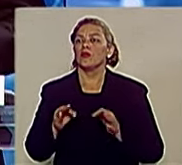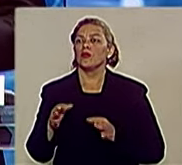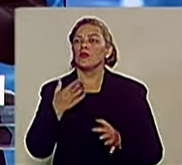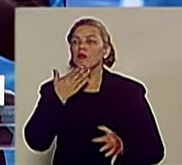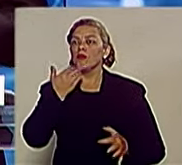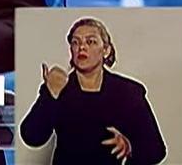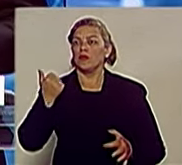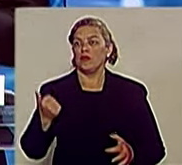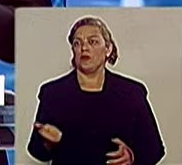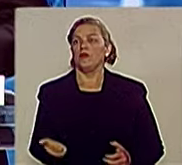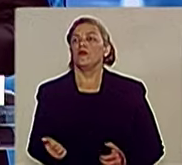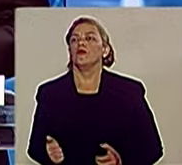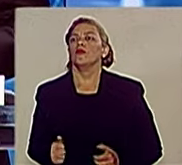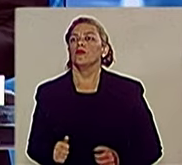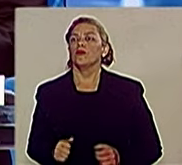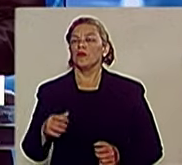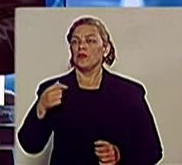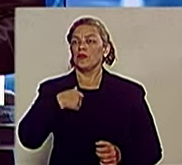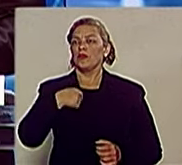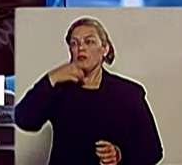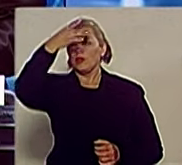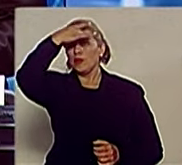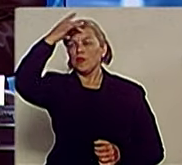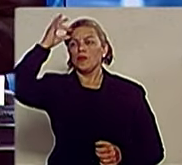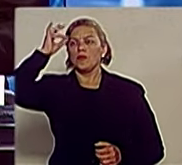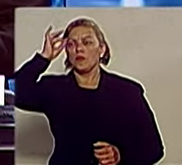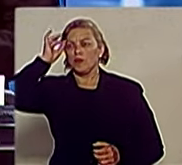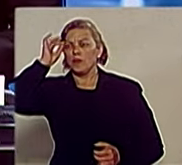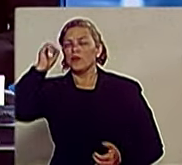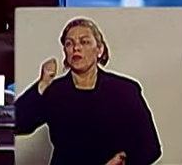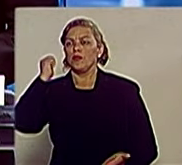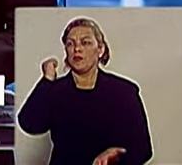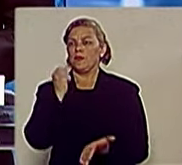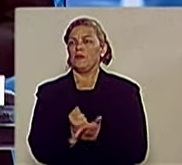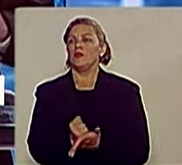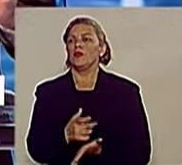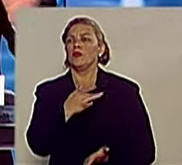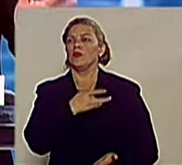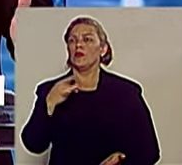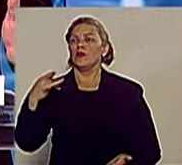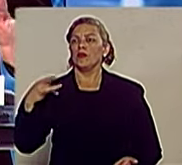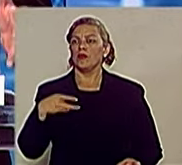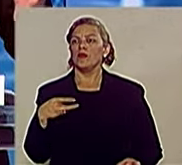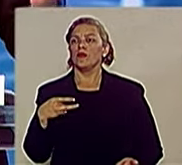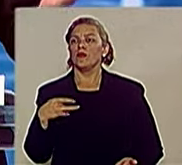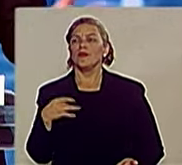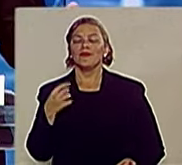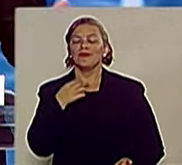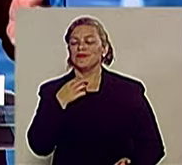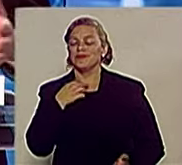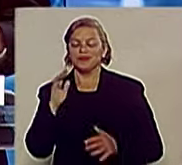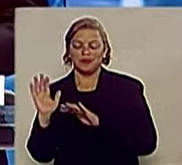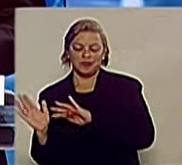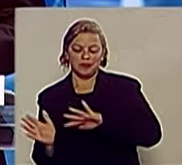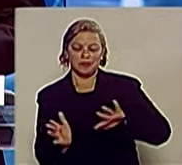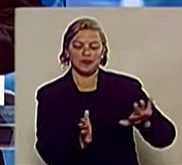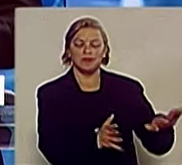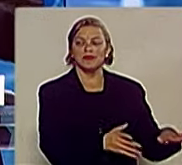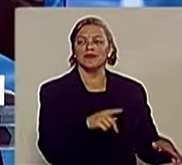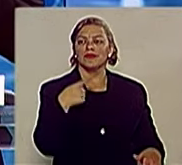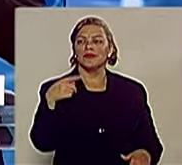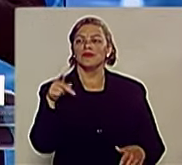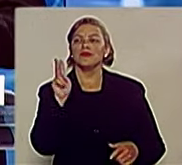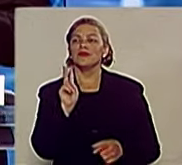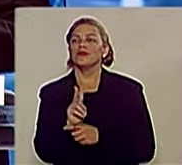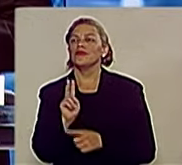firmeza, eficiência. Como prefeito, o prefeito precisa tomar posicionamento na saúde. Não podemos deixar para aventureiros que aparecem na cidade